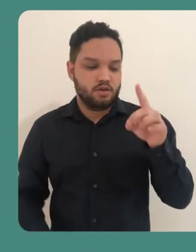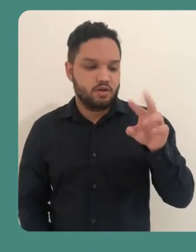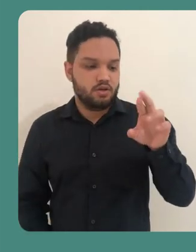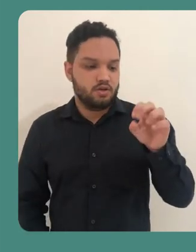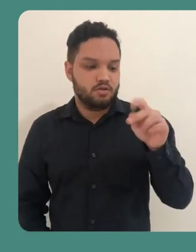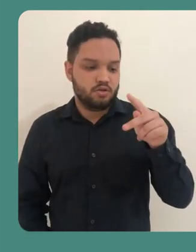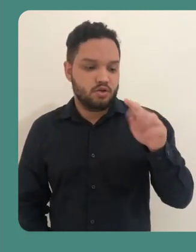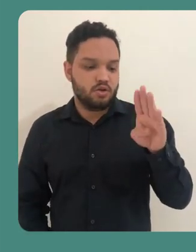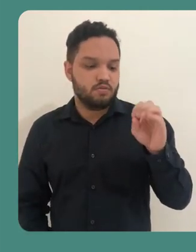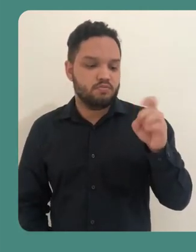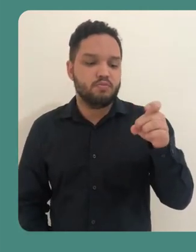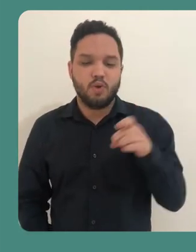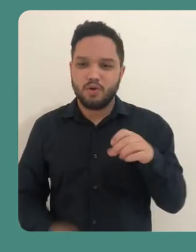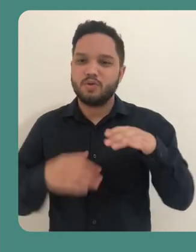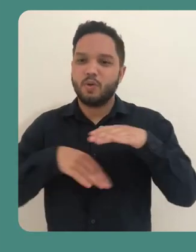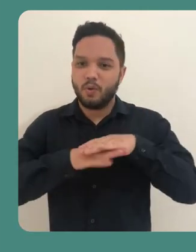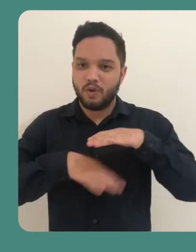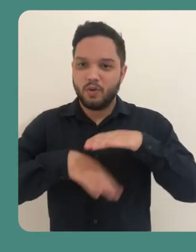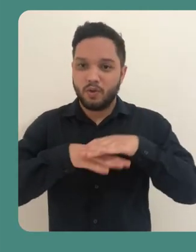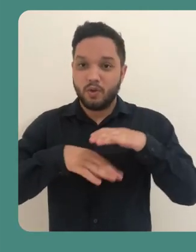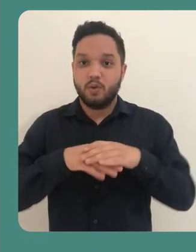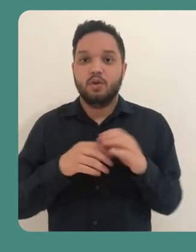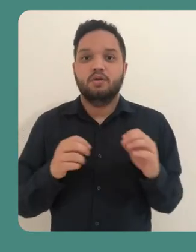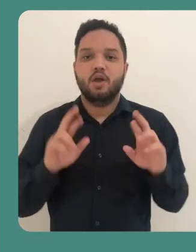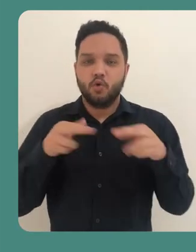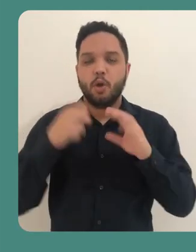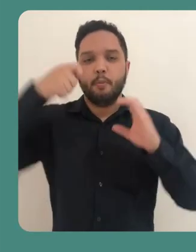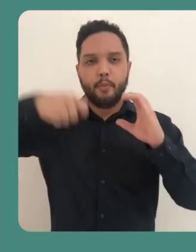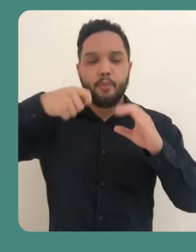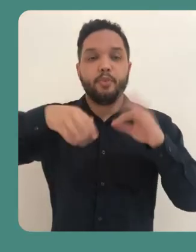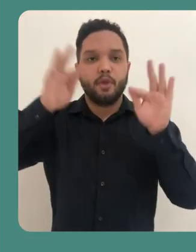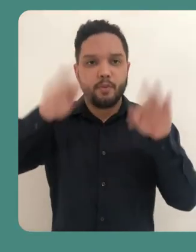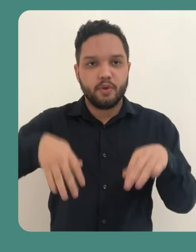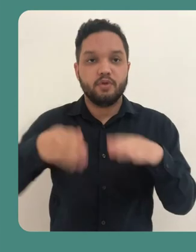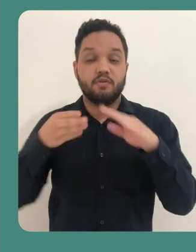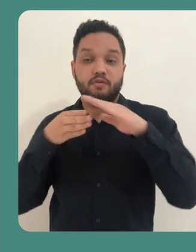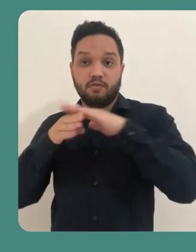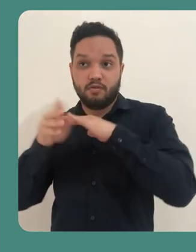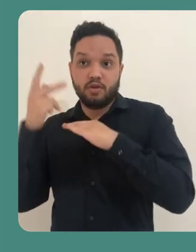depositado dentro da sua pasta do Dropbox.